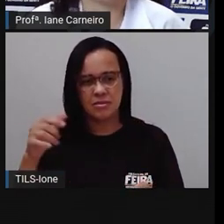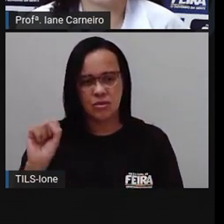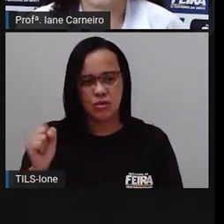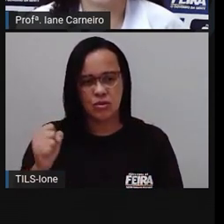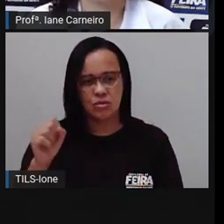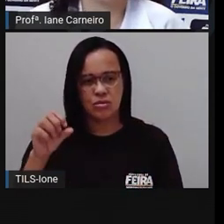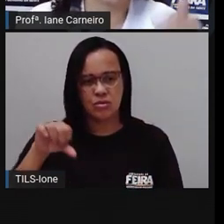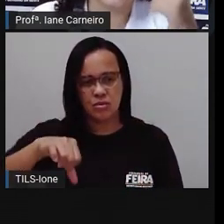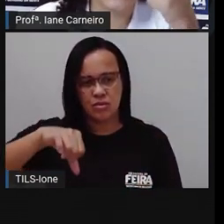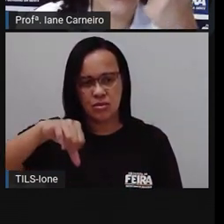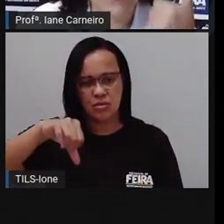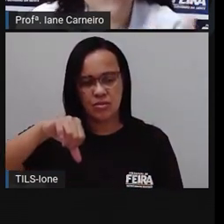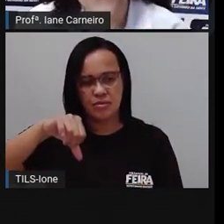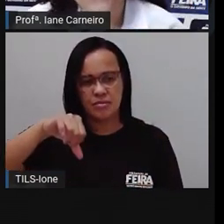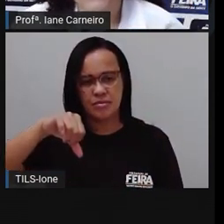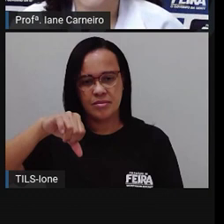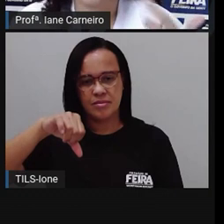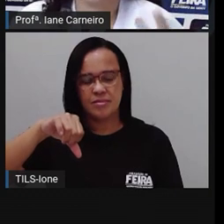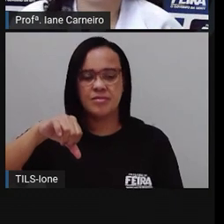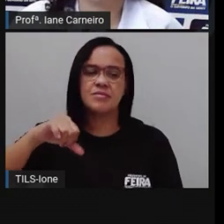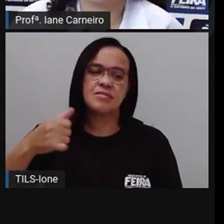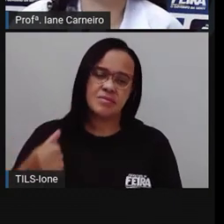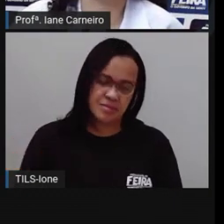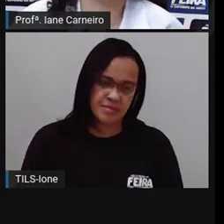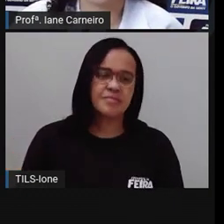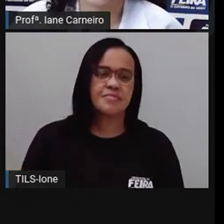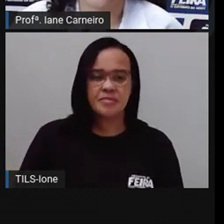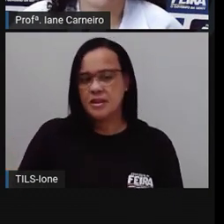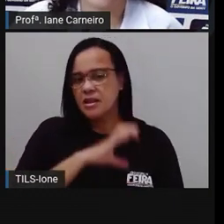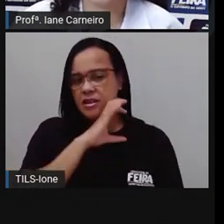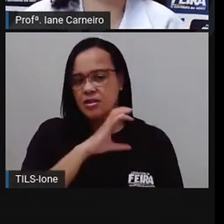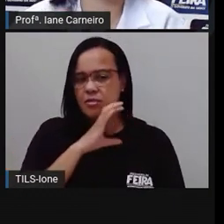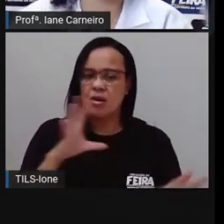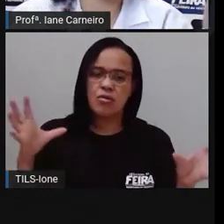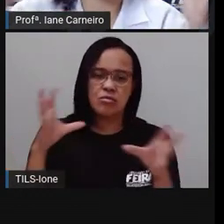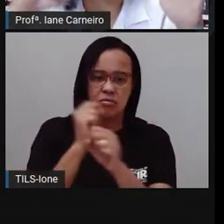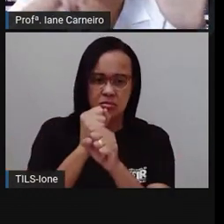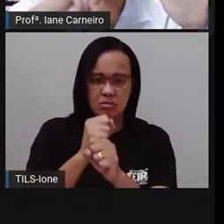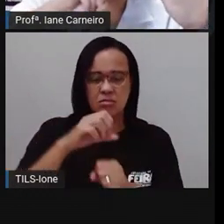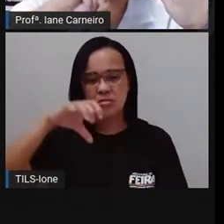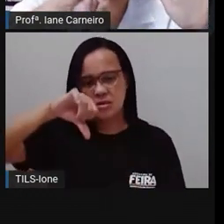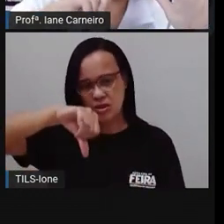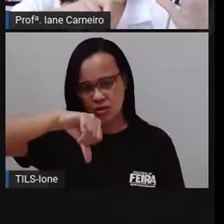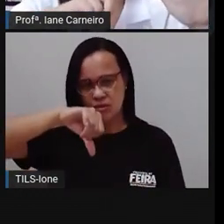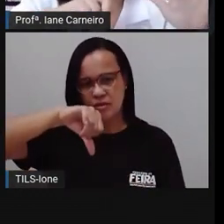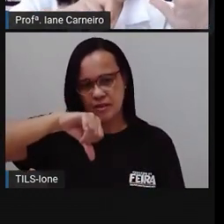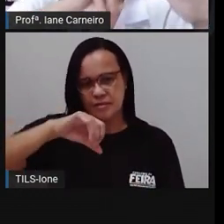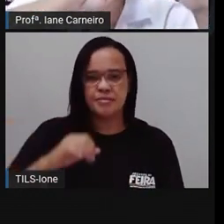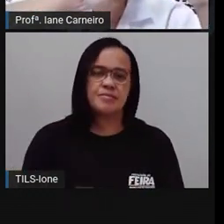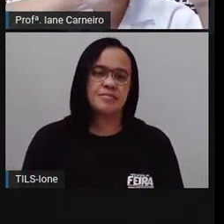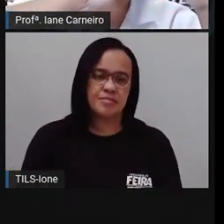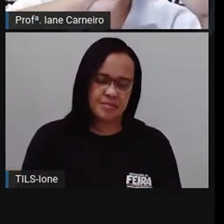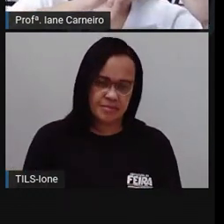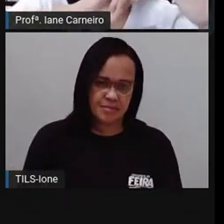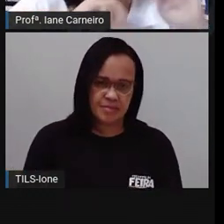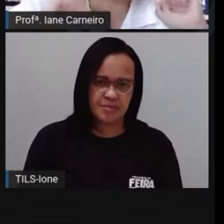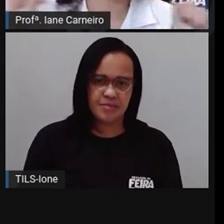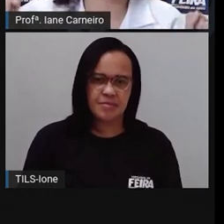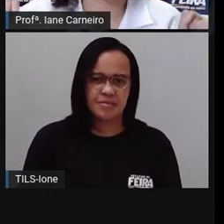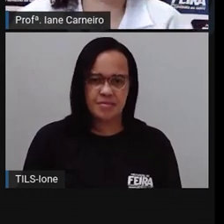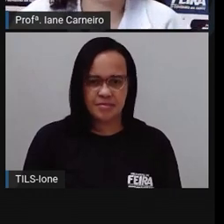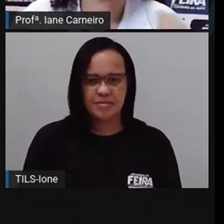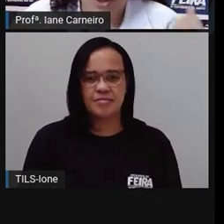sete, oito, nove. Nove animais no total, né? Então, se tinha seis antes, a gente colocou mais três,